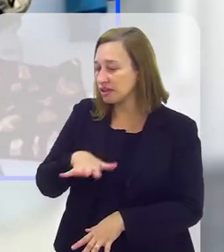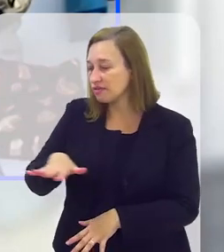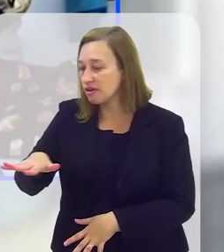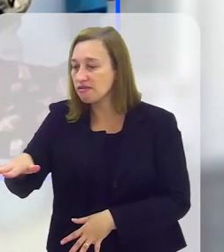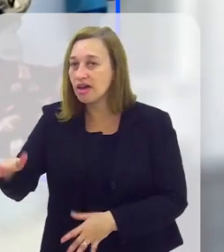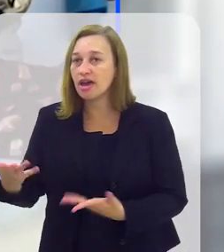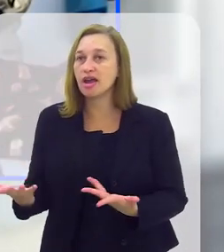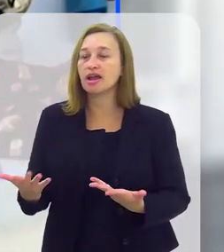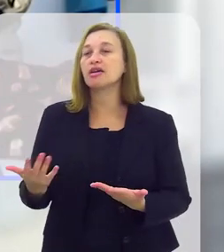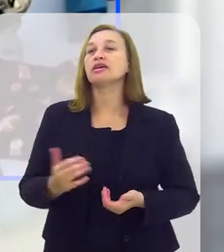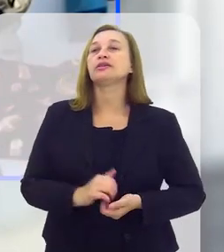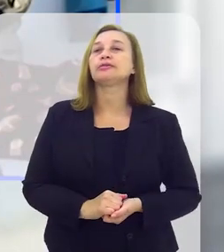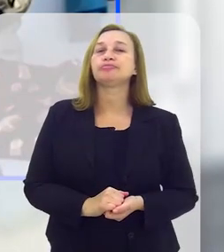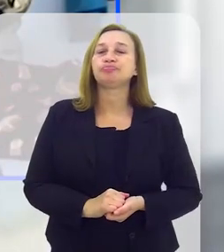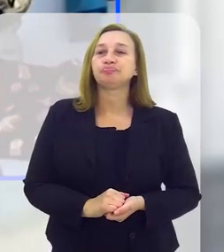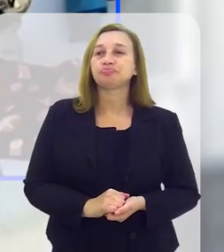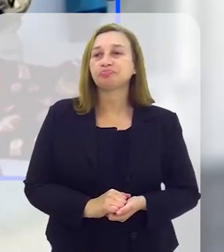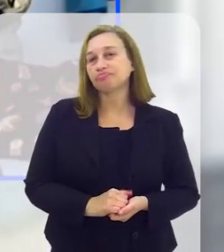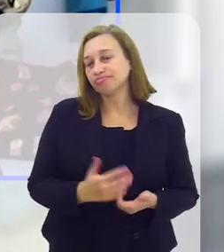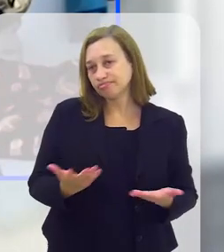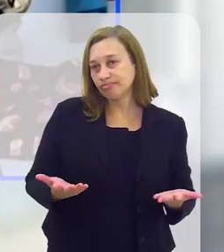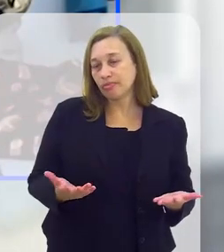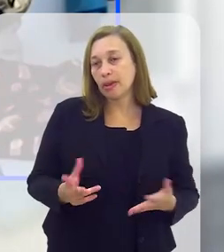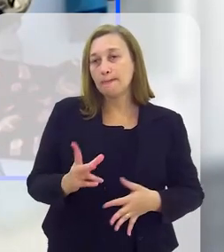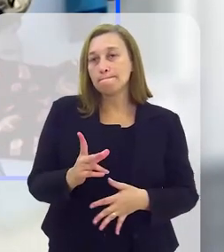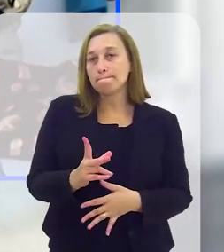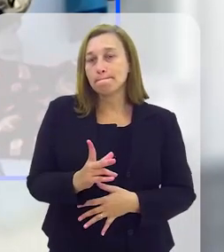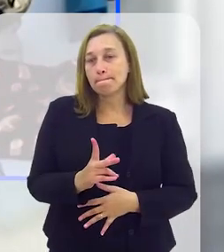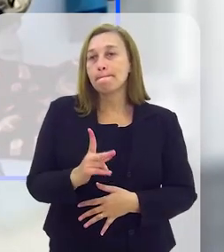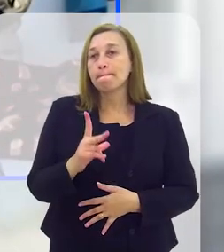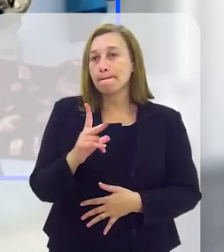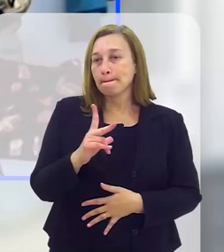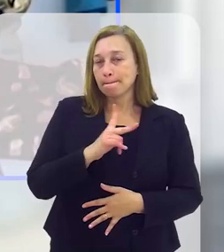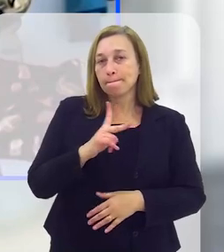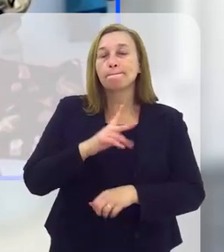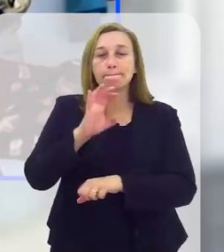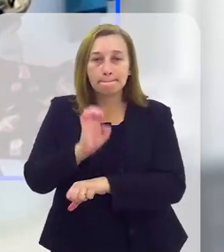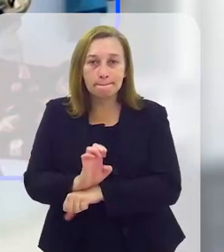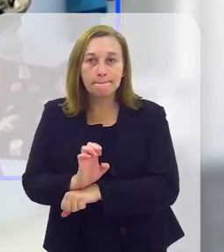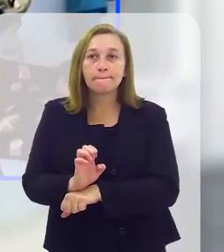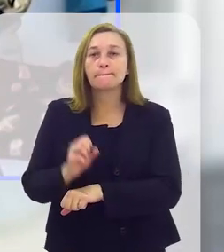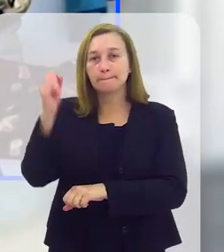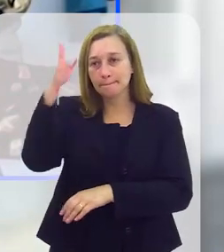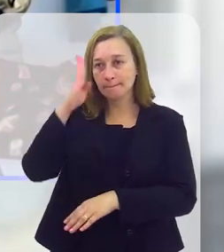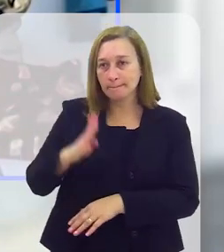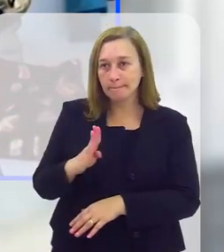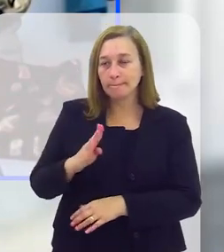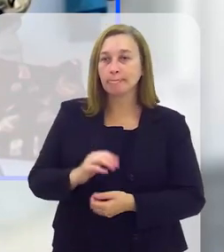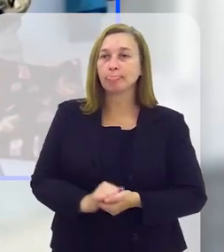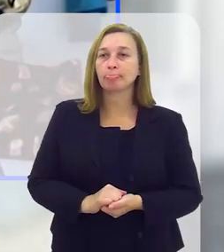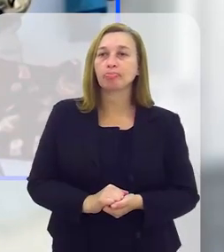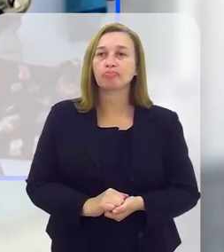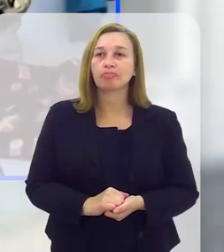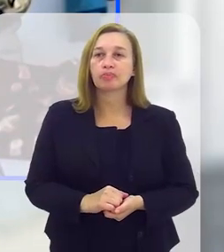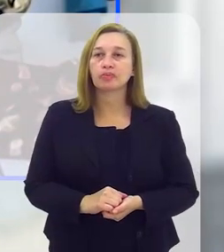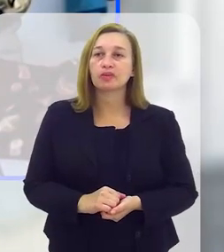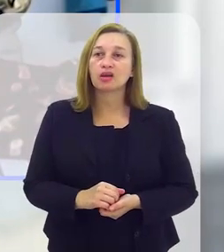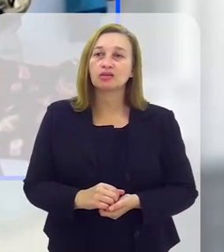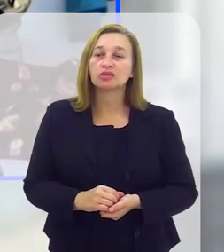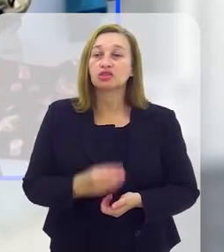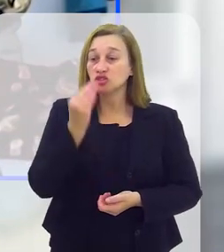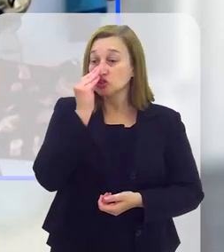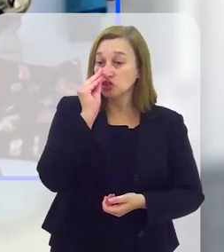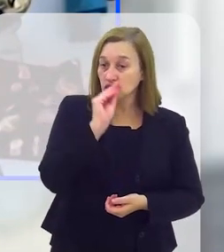nos referimos às pessoas que moram em comunidades, às pessoas que moram na periferia, o próprio